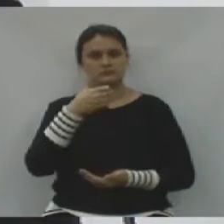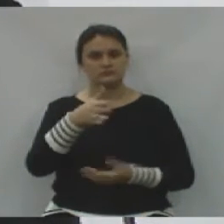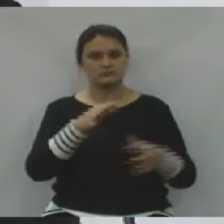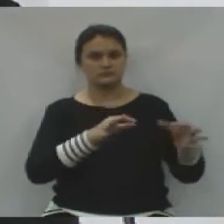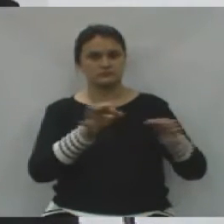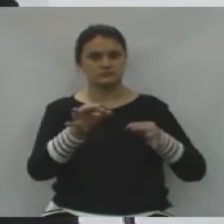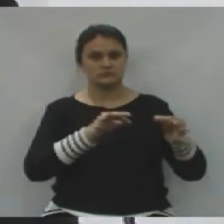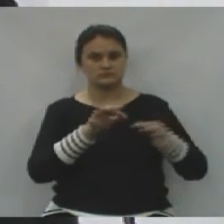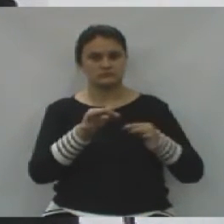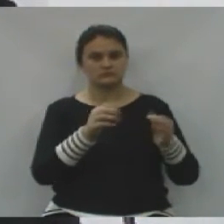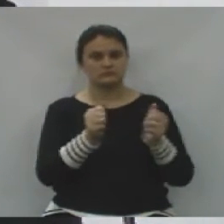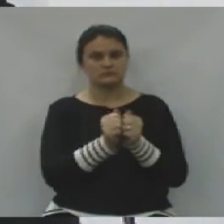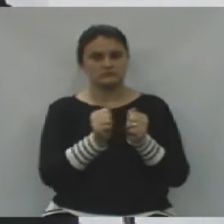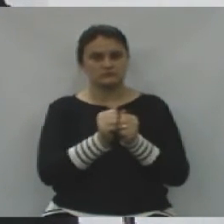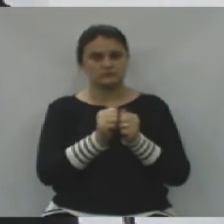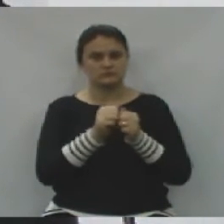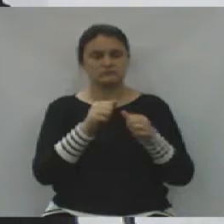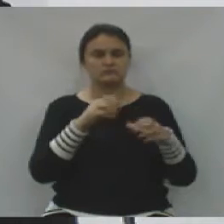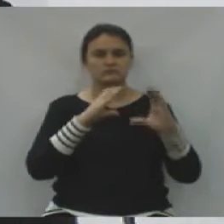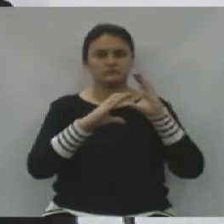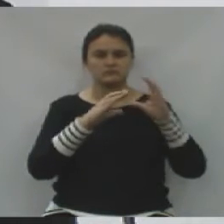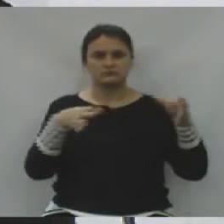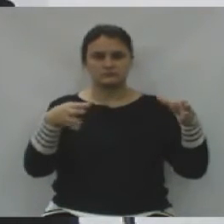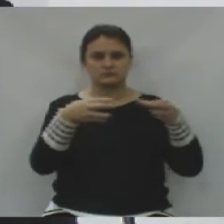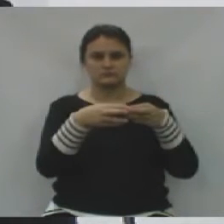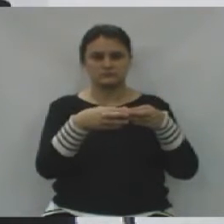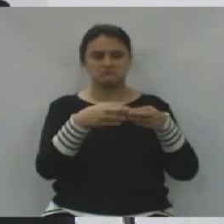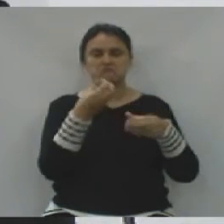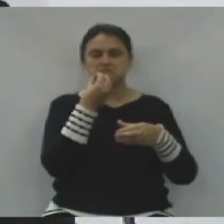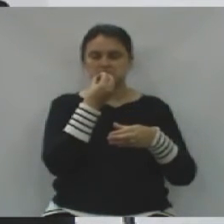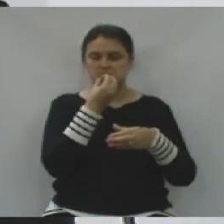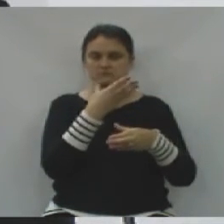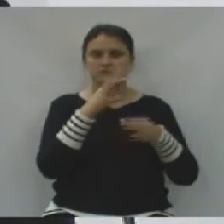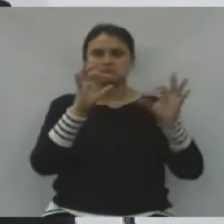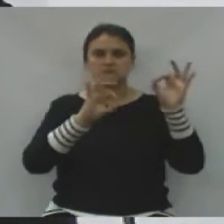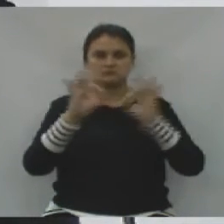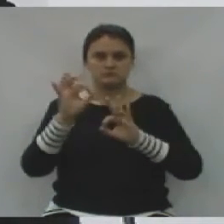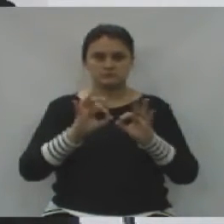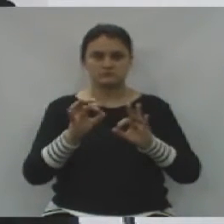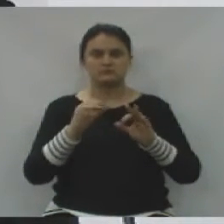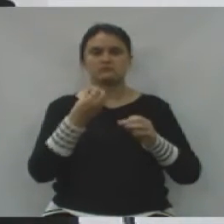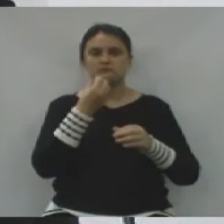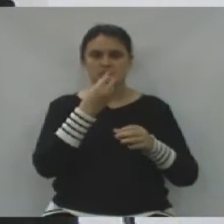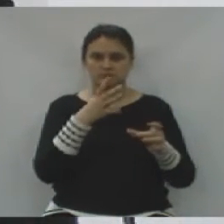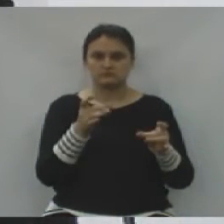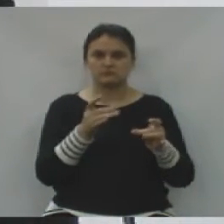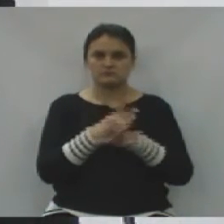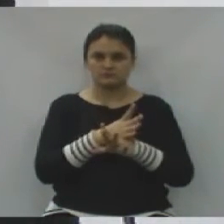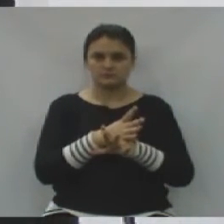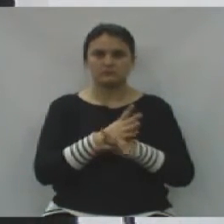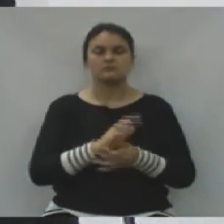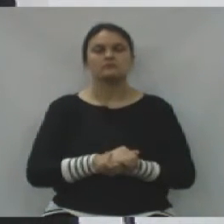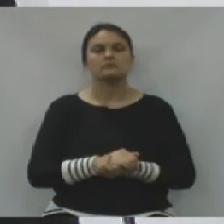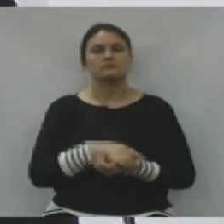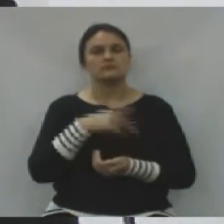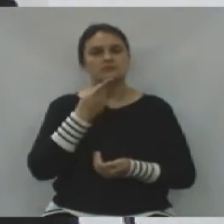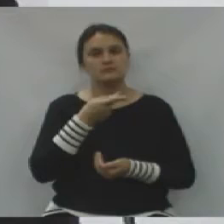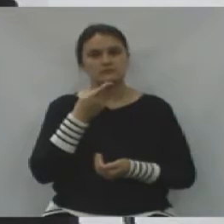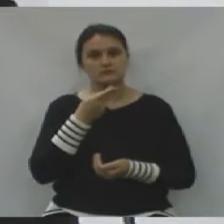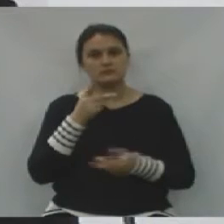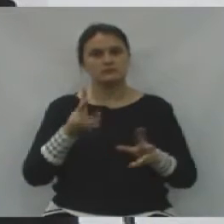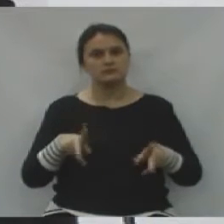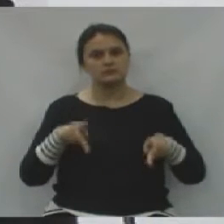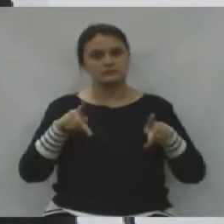organização, junto com demais meios de comunicação. Muito bem organizado, muito bem preparado, e dizer que a